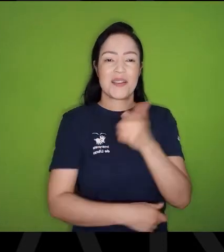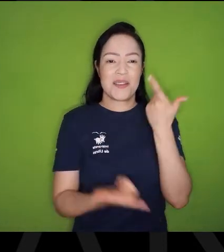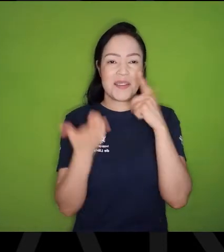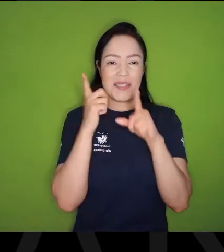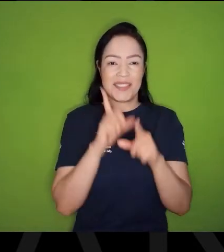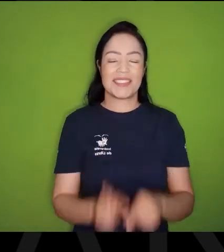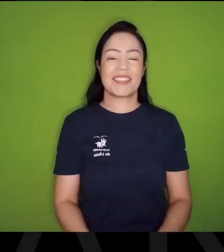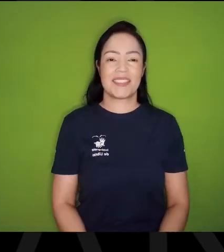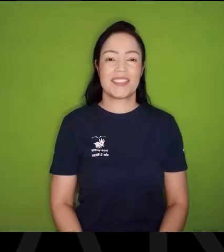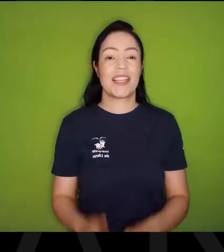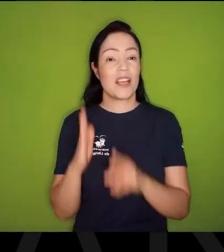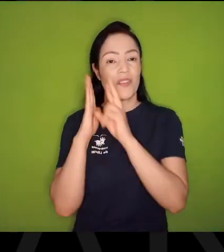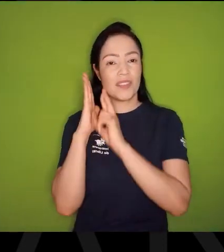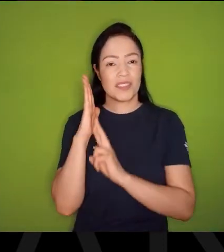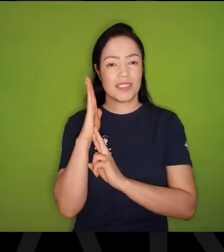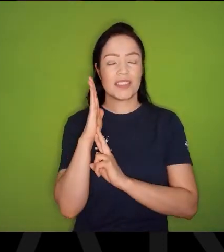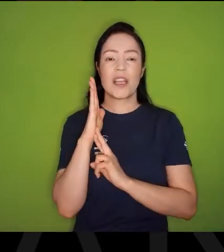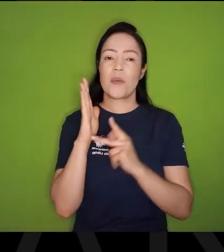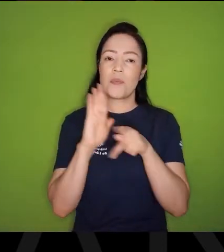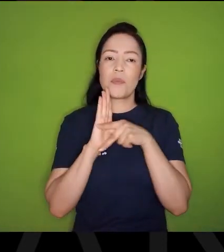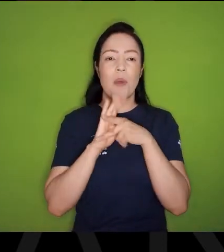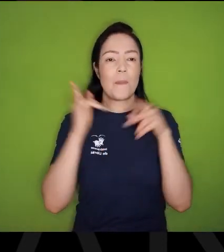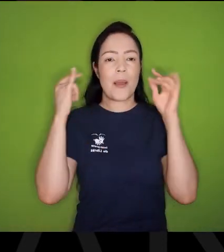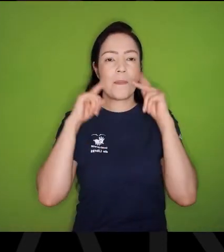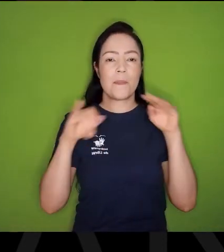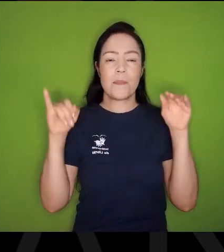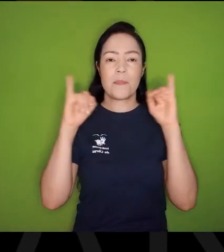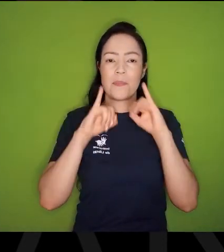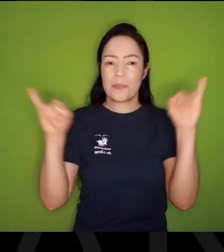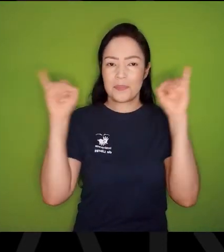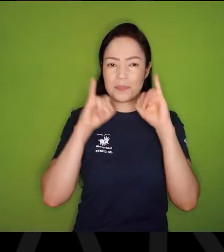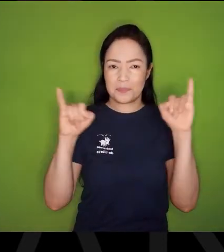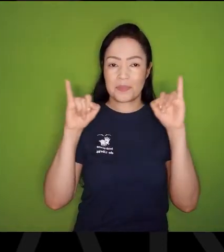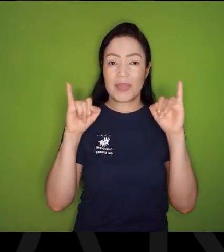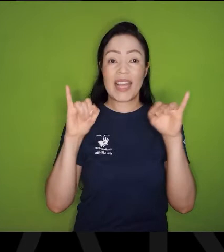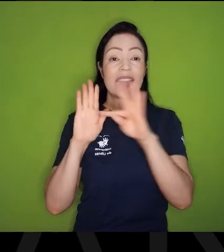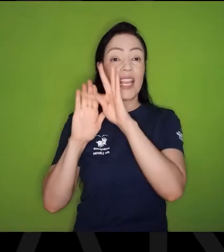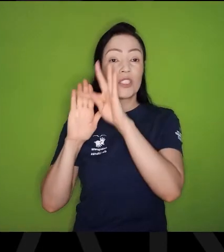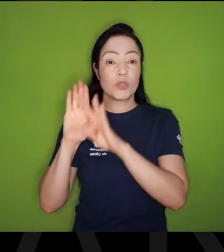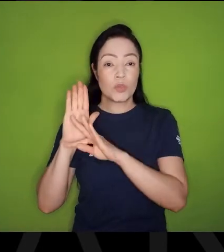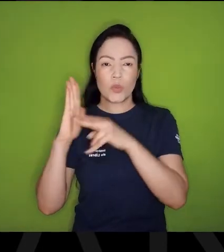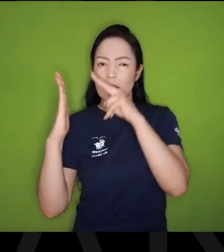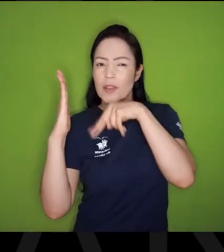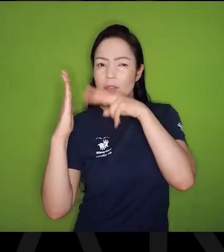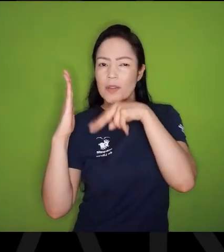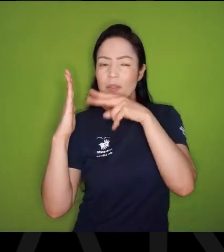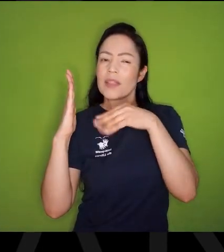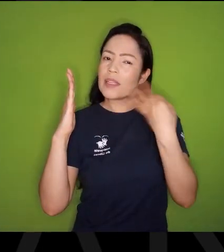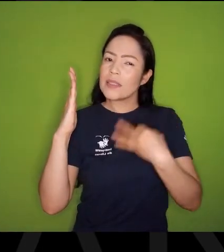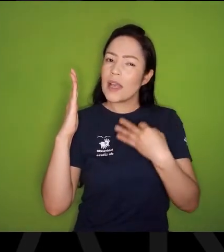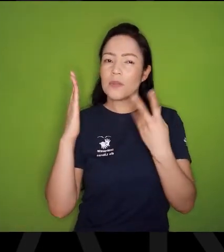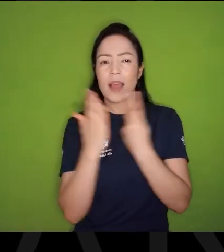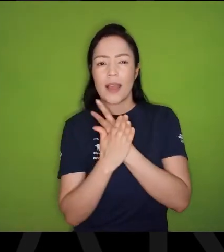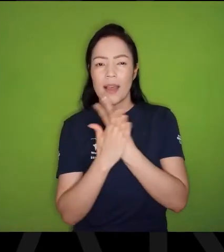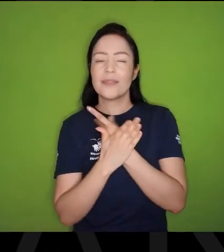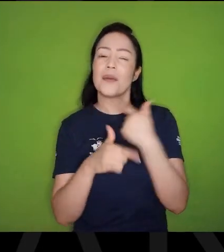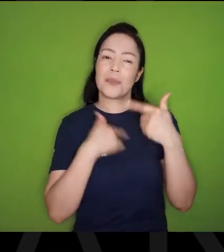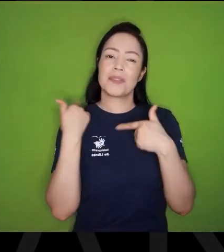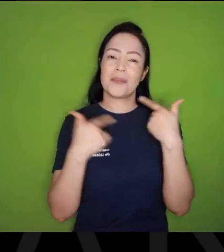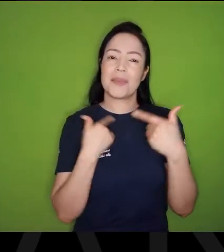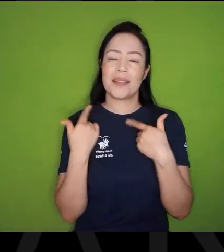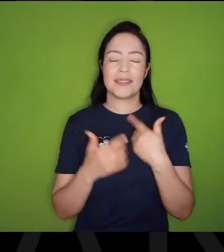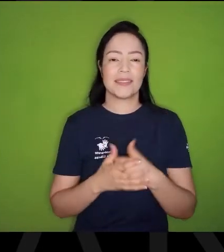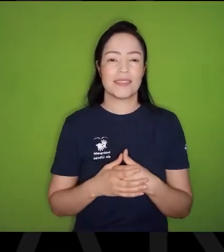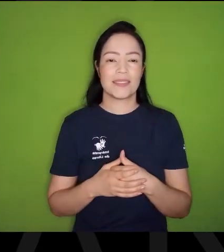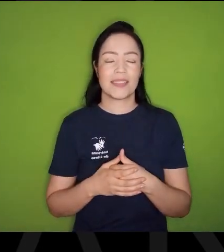Sendo revisor de uma agência de propaganda, Revisando textos, Ali eu pegava o metrô, Ia para a minha oficina, na